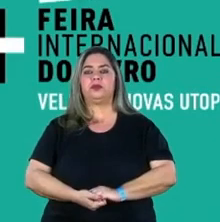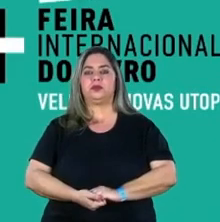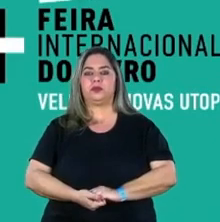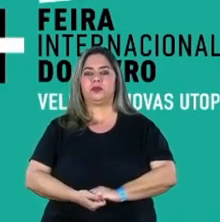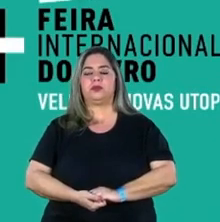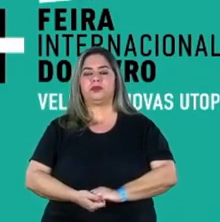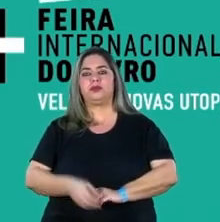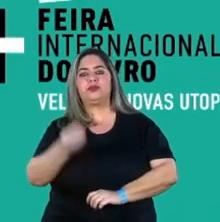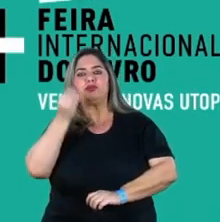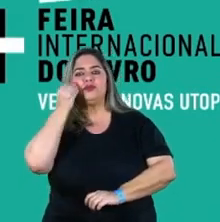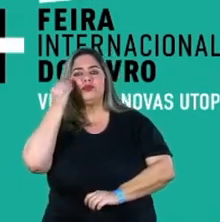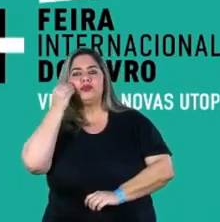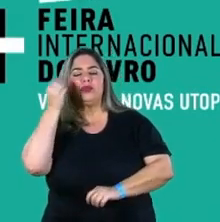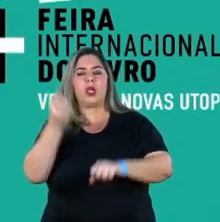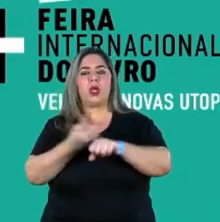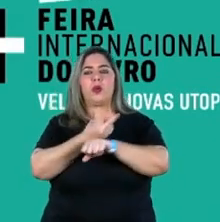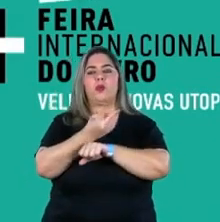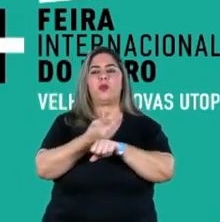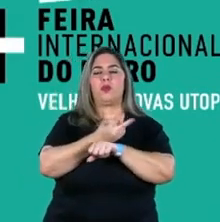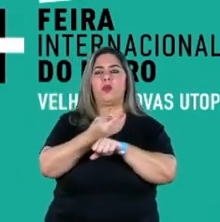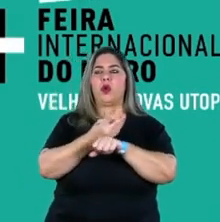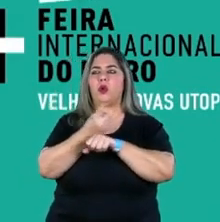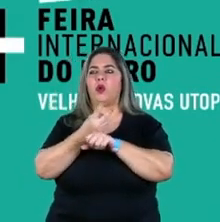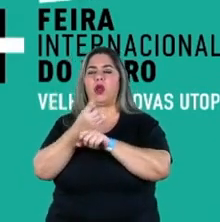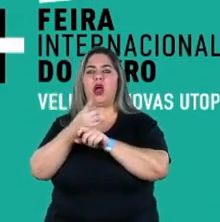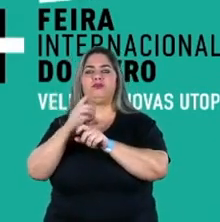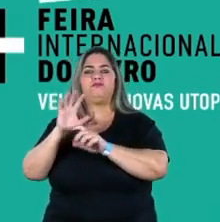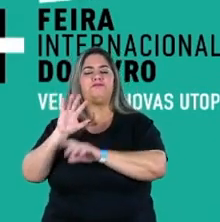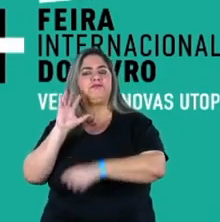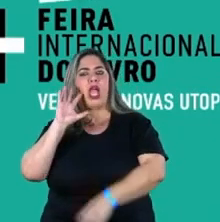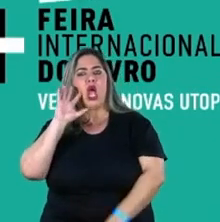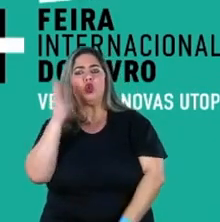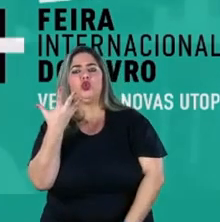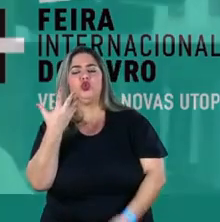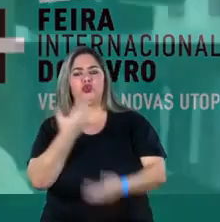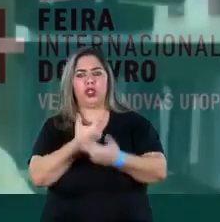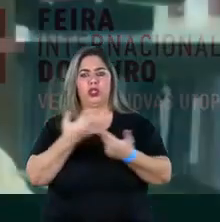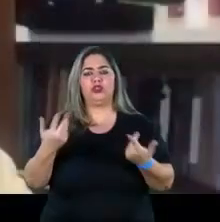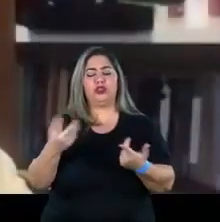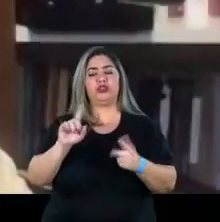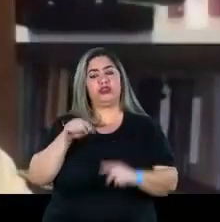nessa tentativa de buscar saídas e é o que nós estamos fazendo.